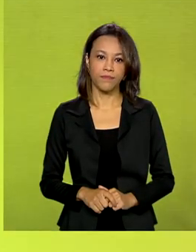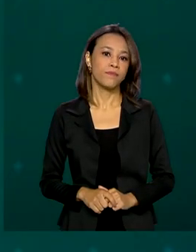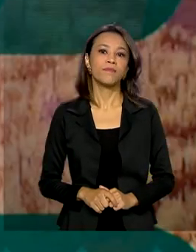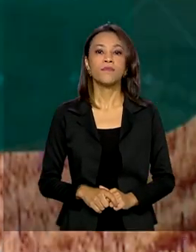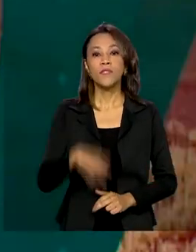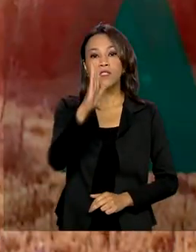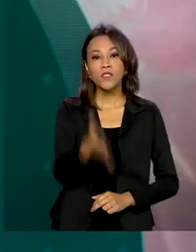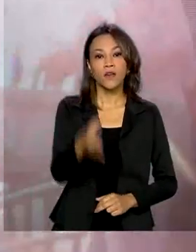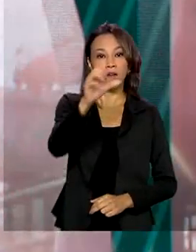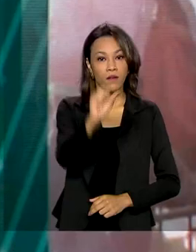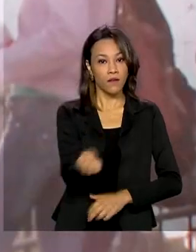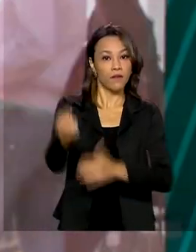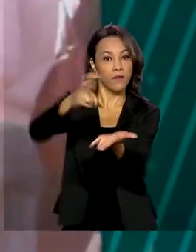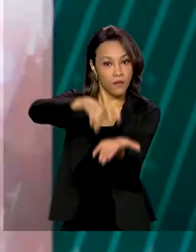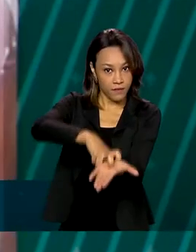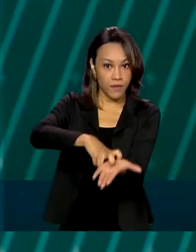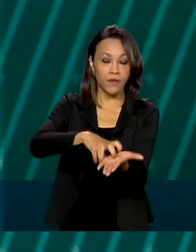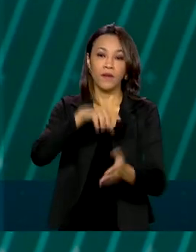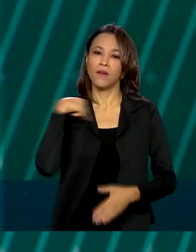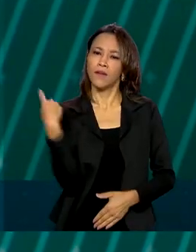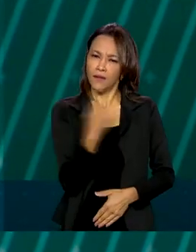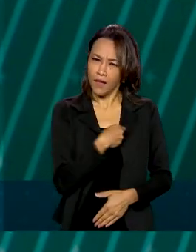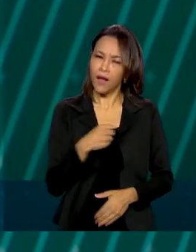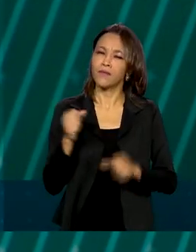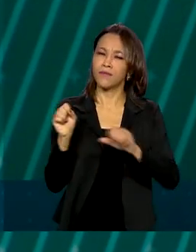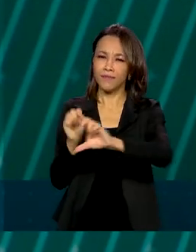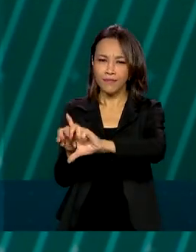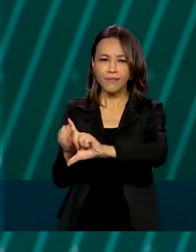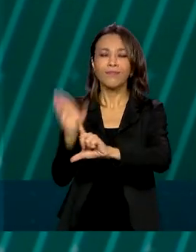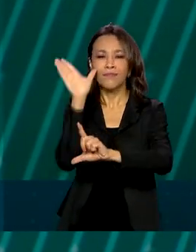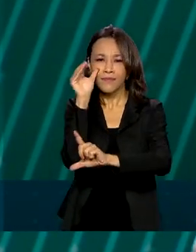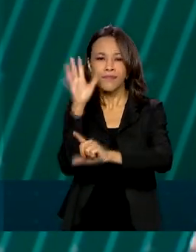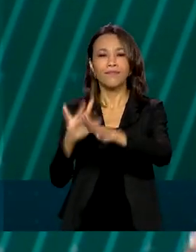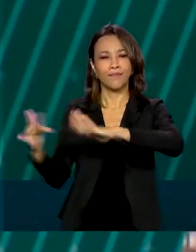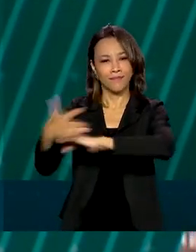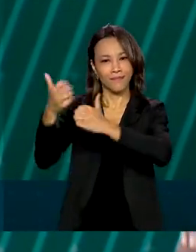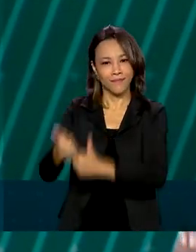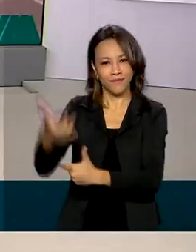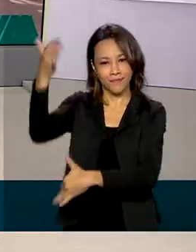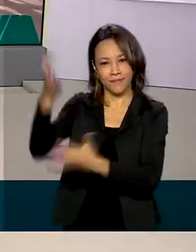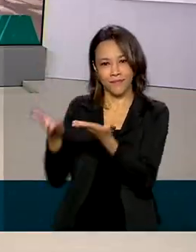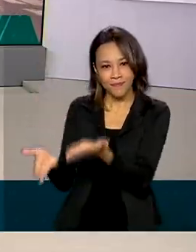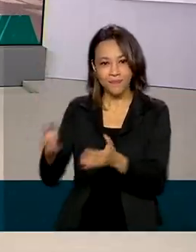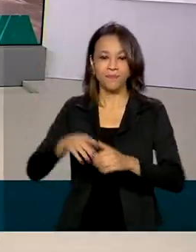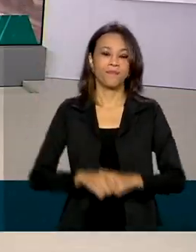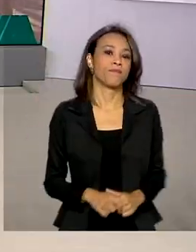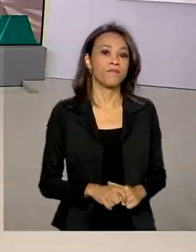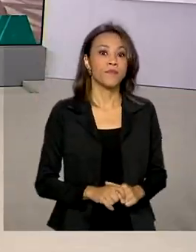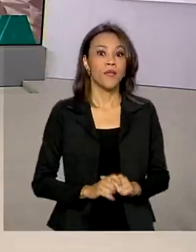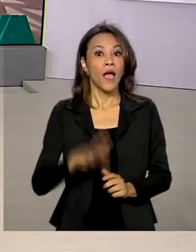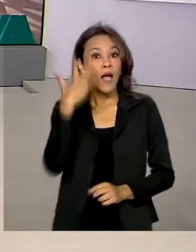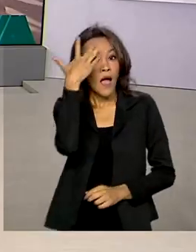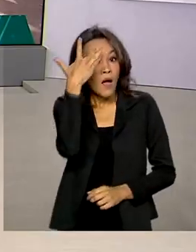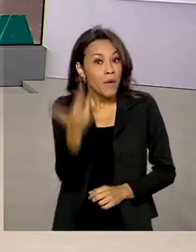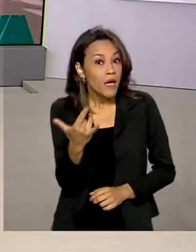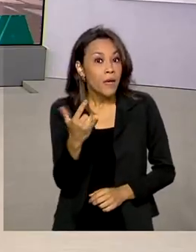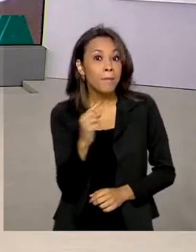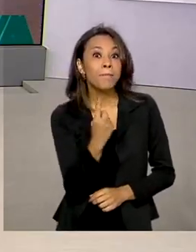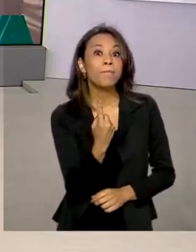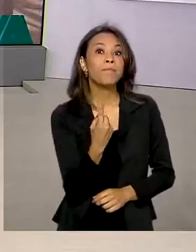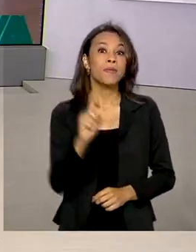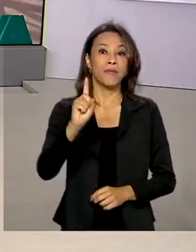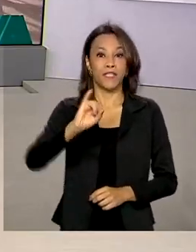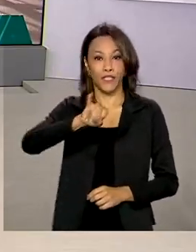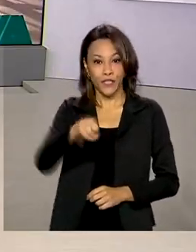São 8 horas da manhã e nós estamos ao vivo também pelas redes sociais. A partir de amanhã, 1º de